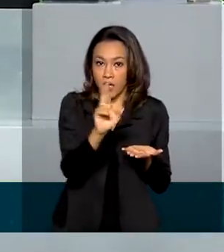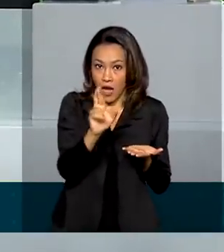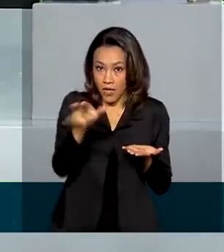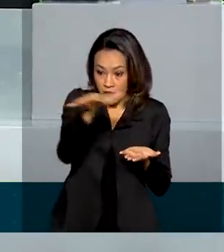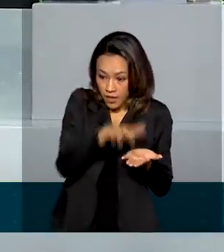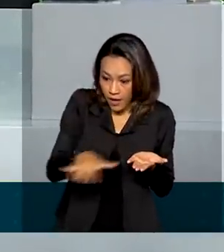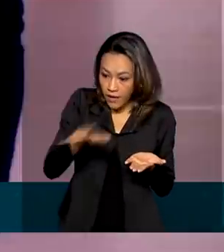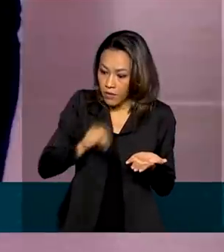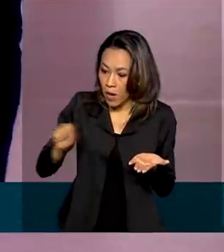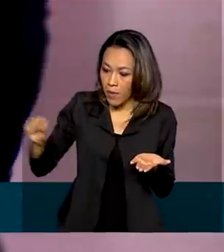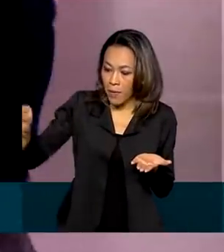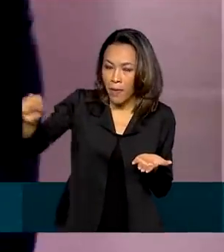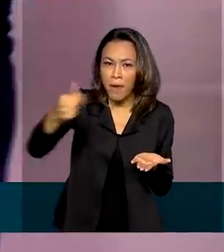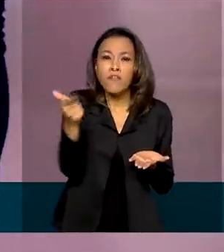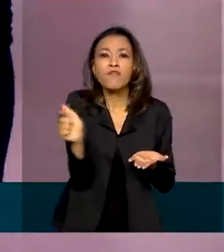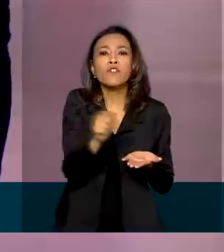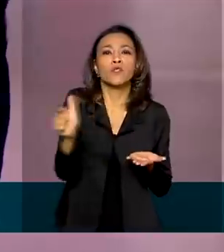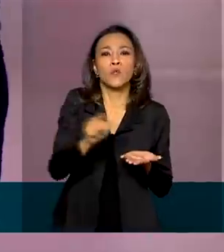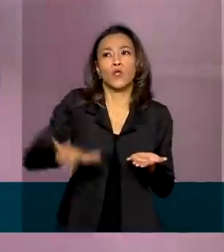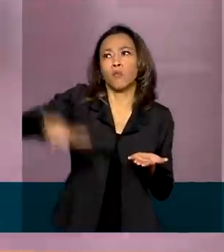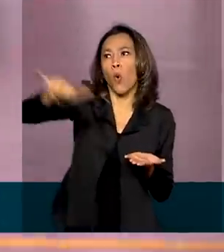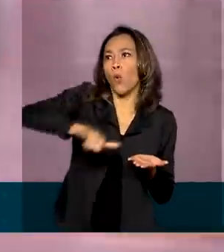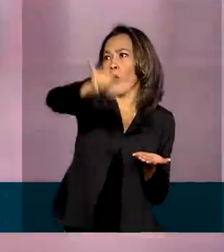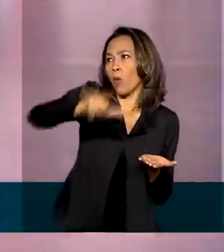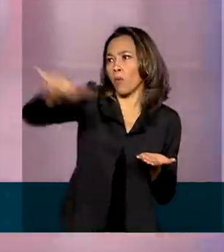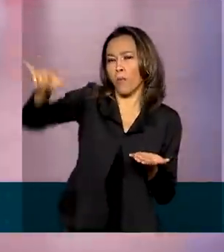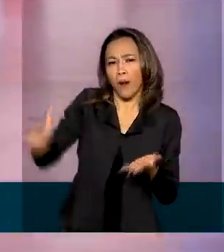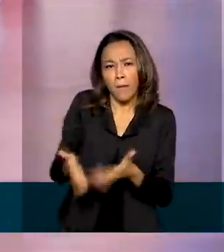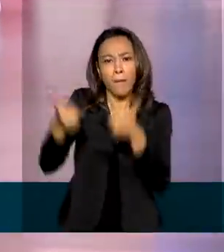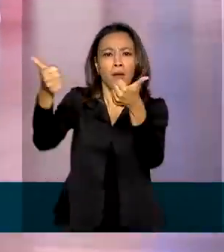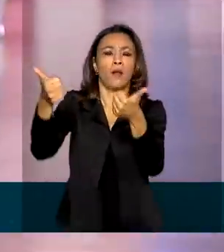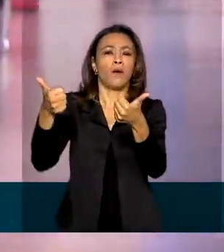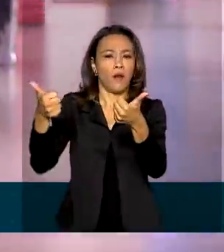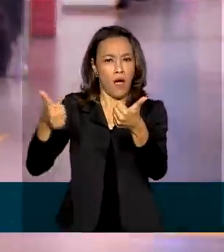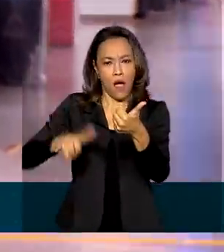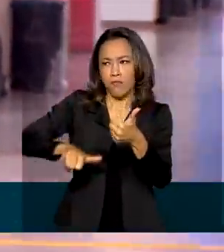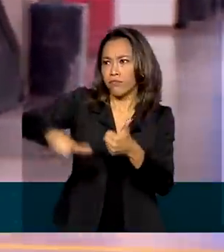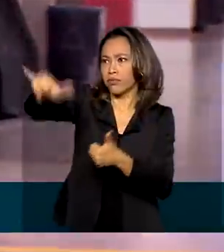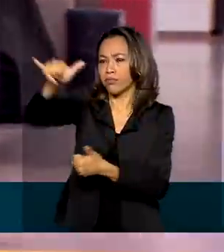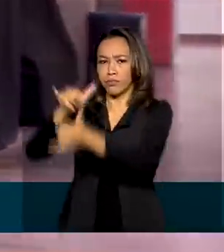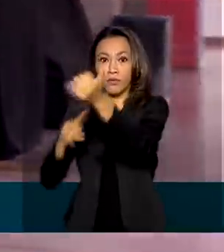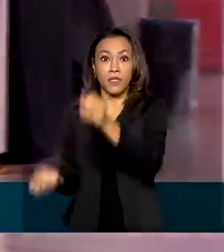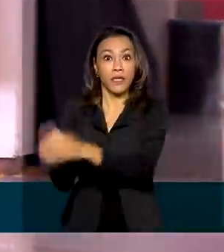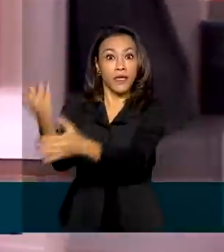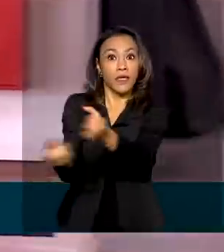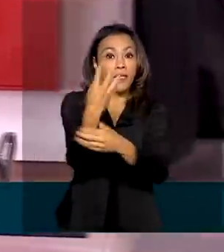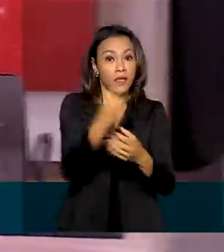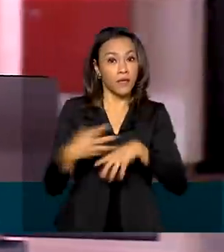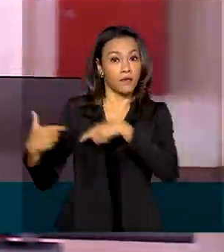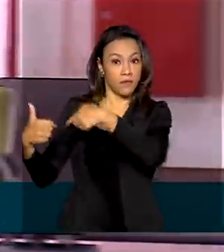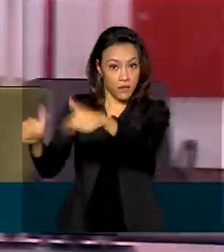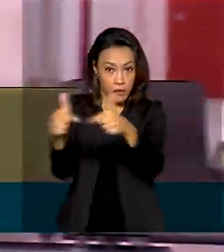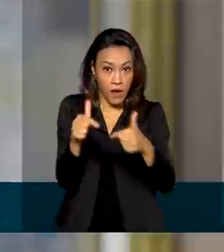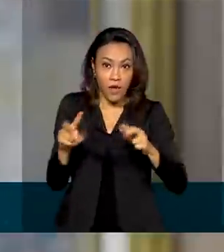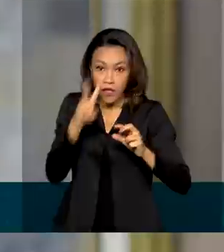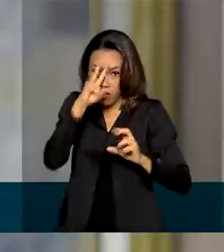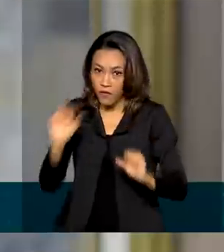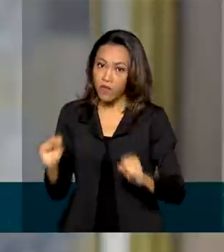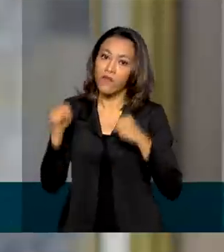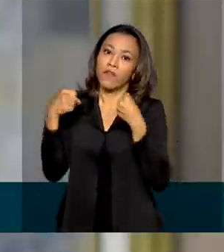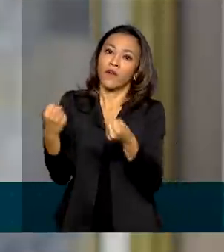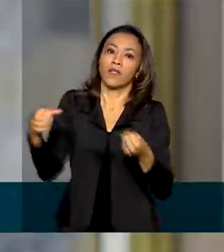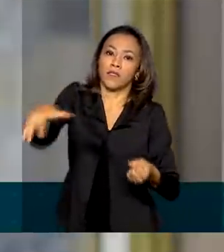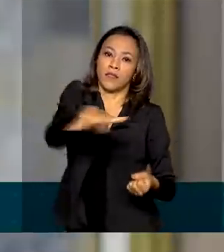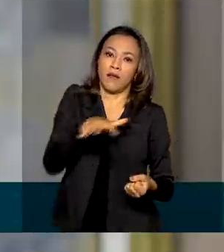terminais aeroportuários, melhorando o serviço para passageiros, criando empregos e fortalecendo o setor. O mais